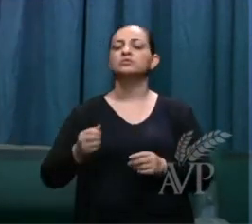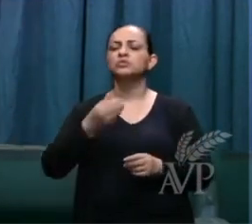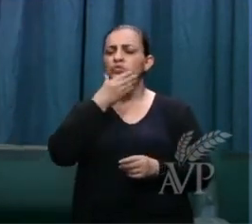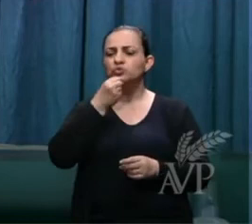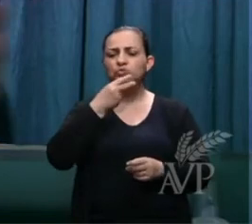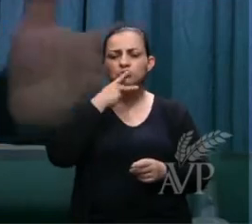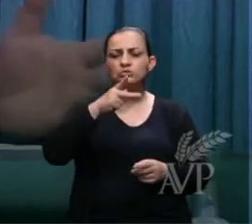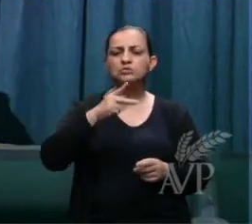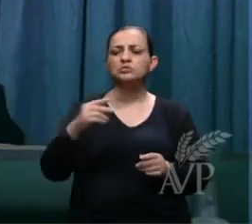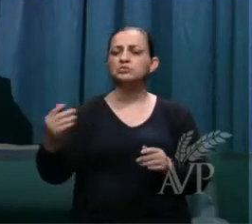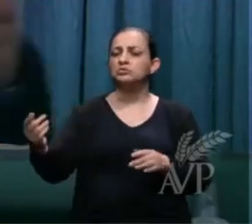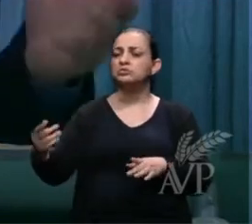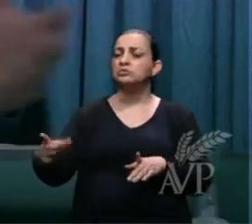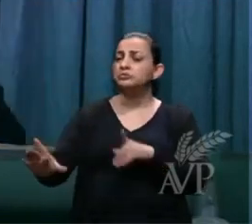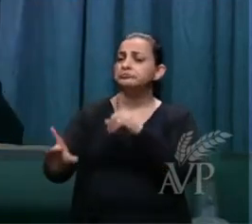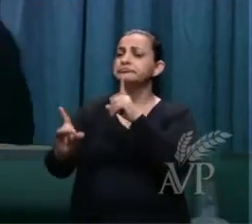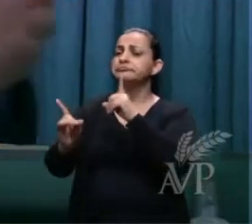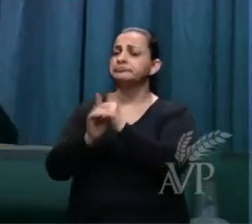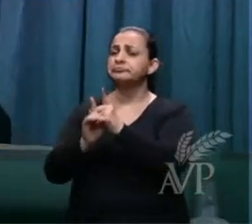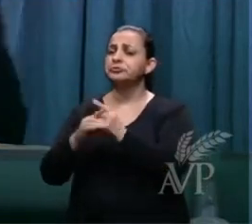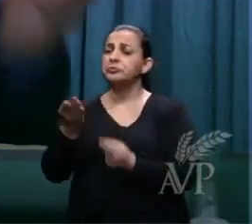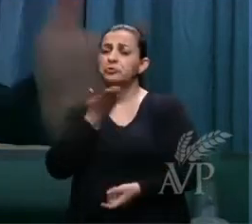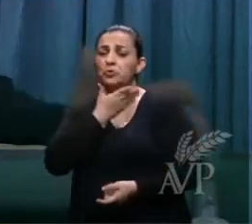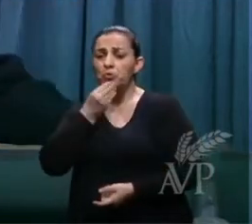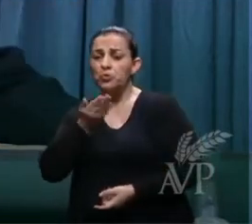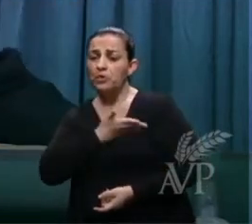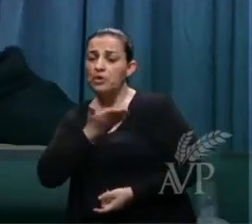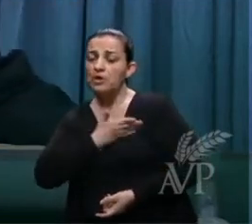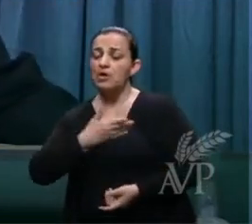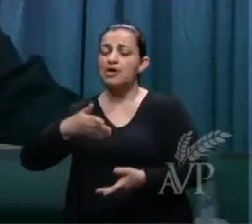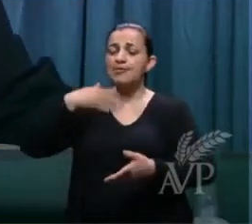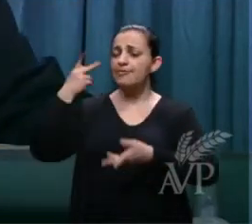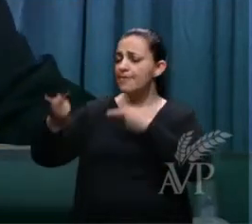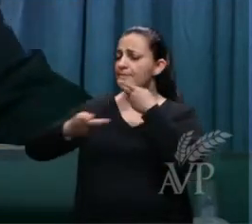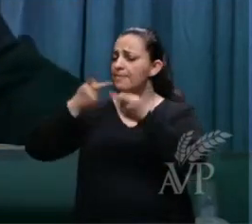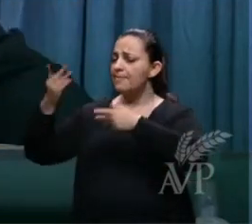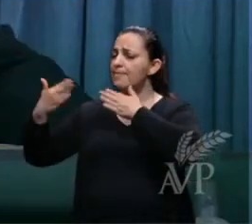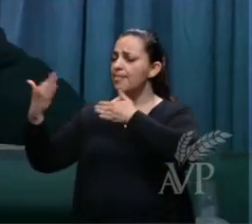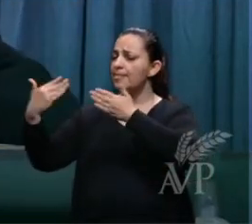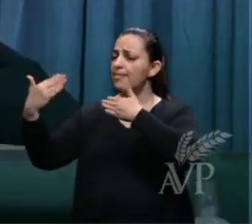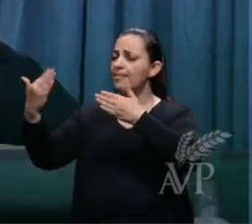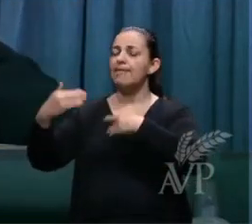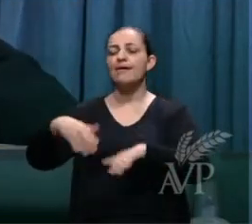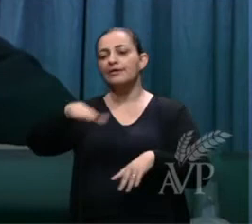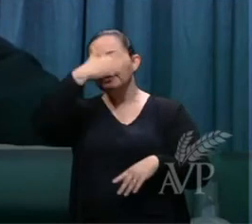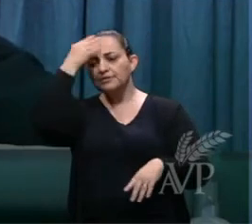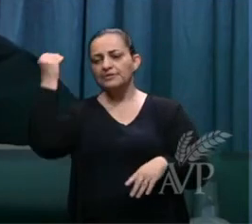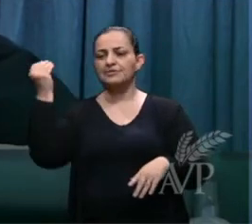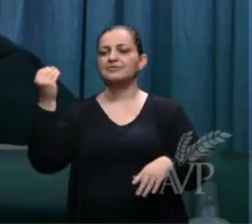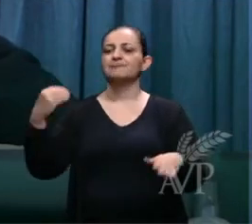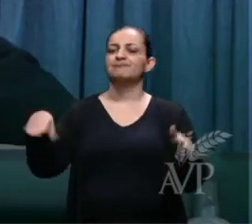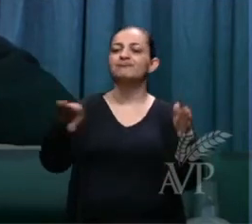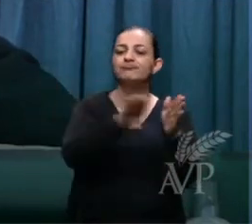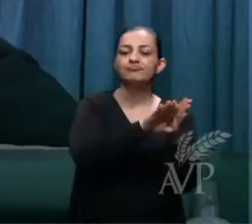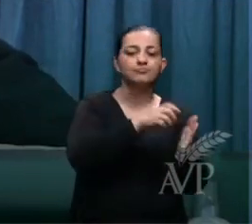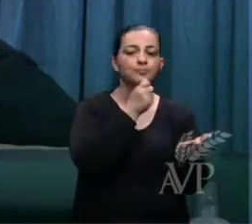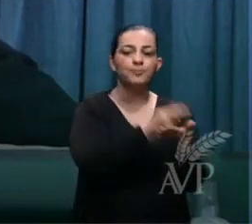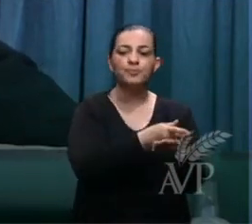encontrou um colega de pesca e começou a falar esqueceu a meia o nome da meia chegou lá comprou a meia